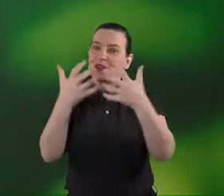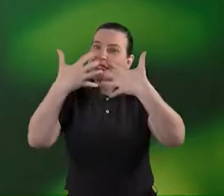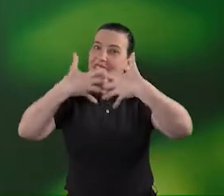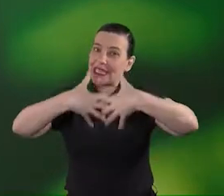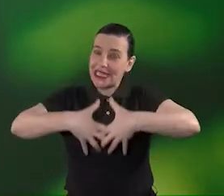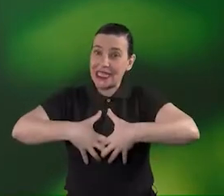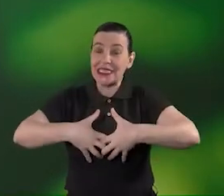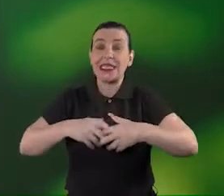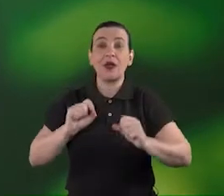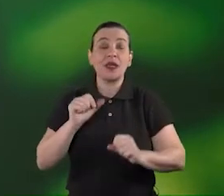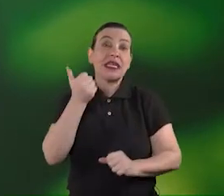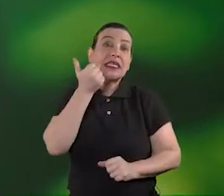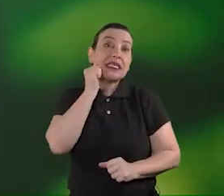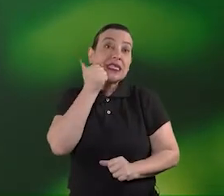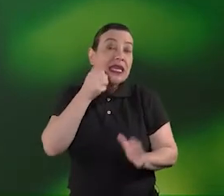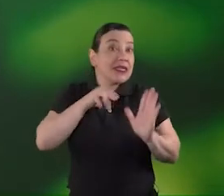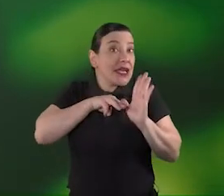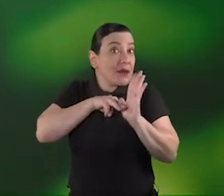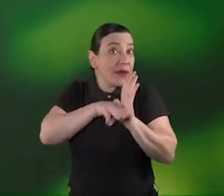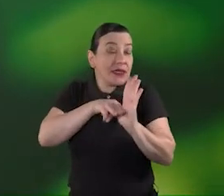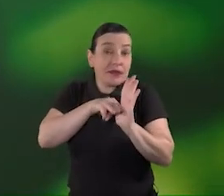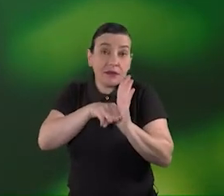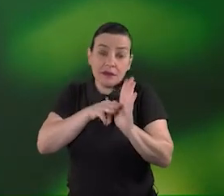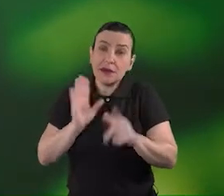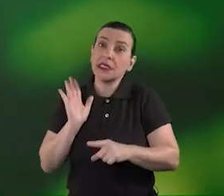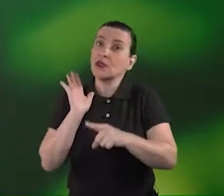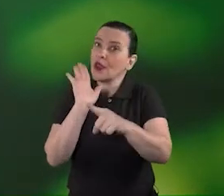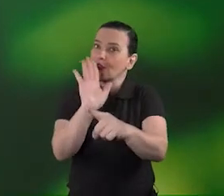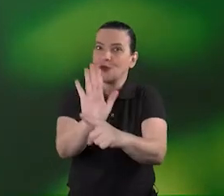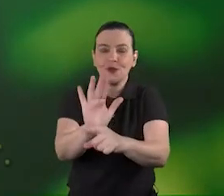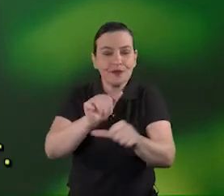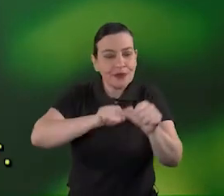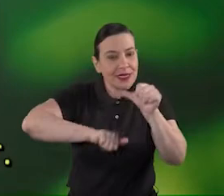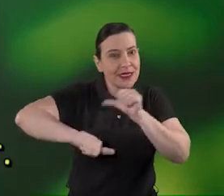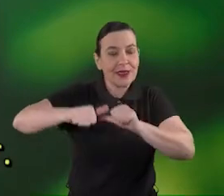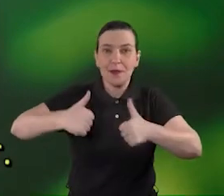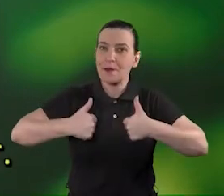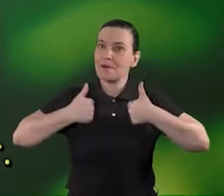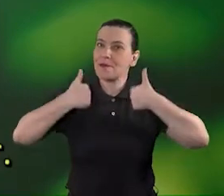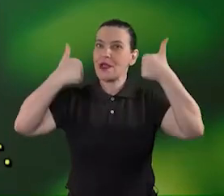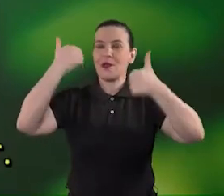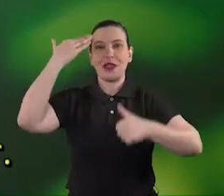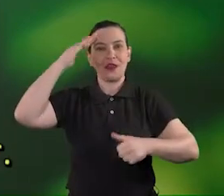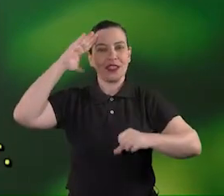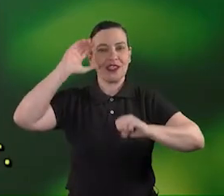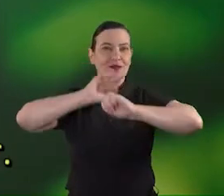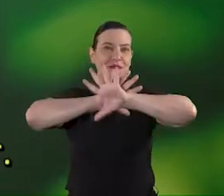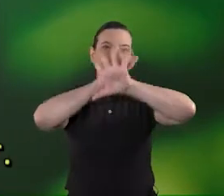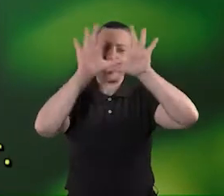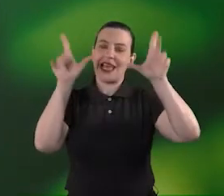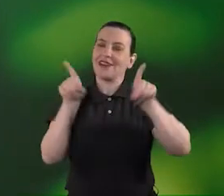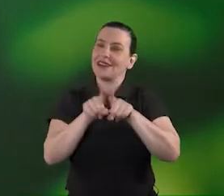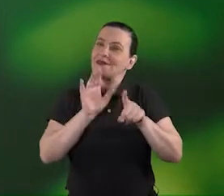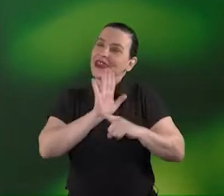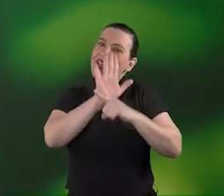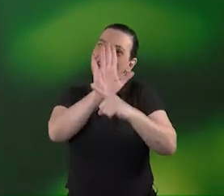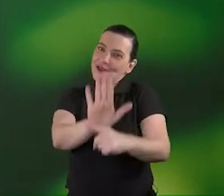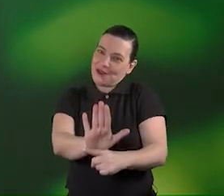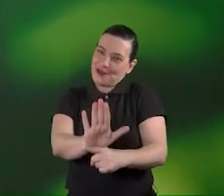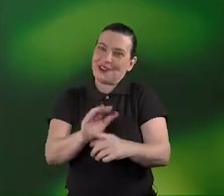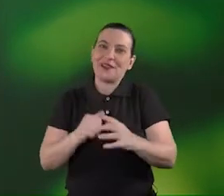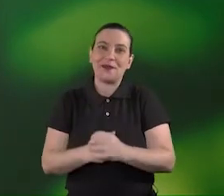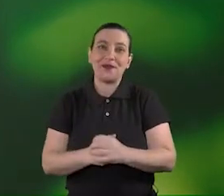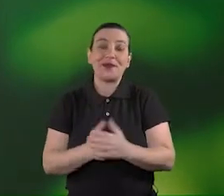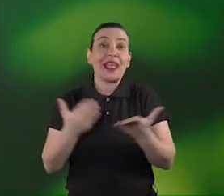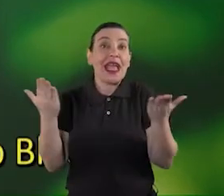ciência boa metodologia só servem para nos ajudar a melhorar nosso entendimento e os benefícios que podemos esperar agora